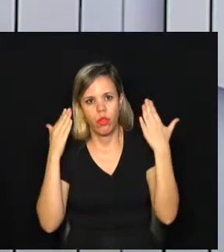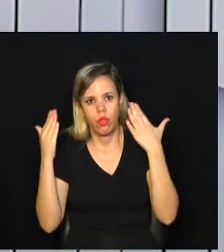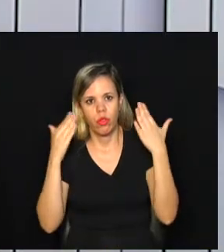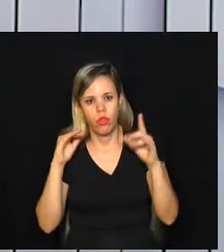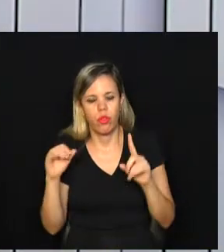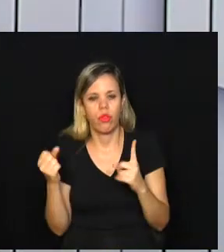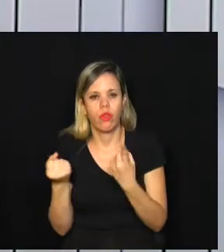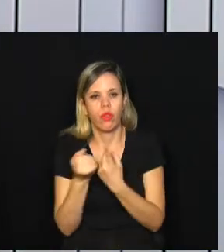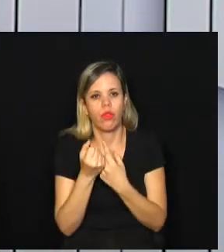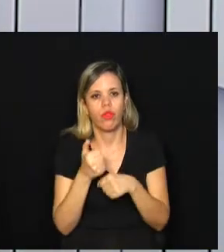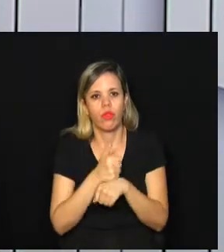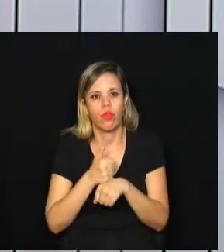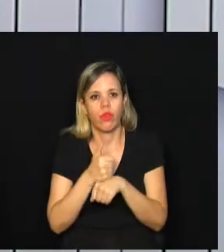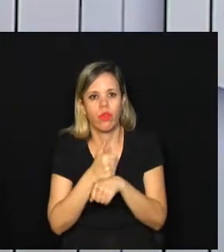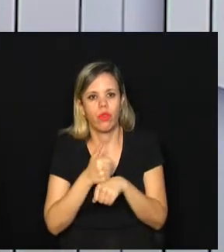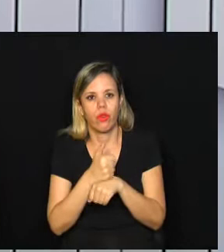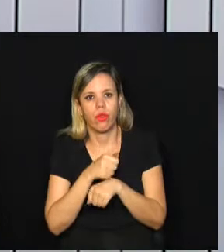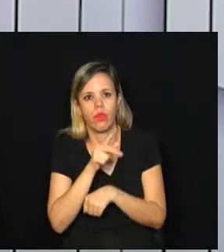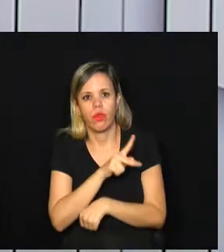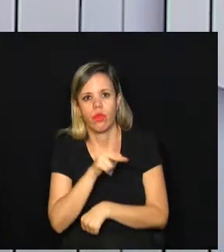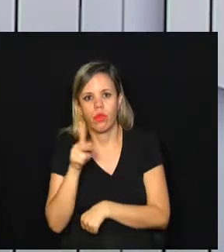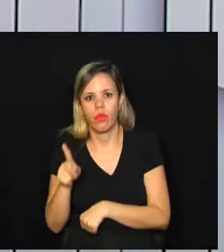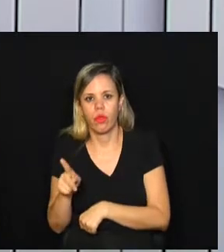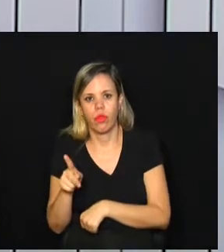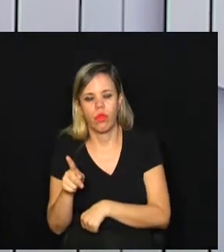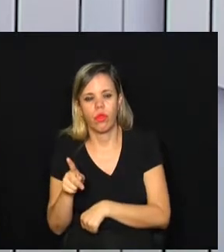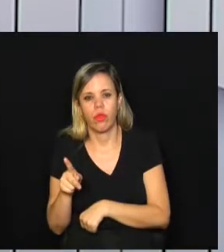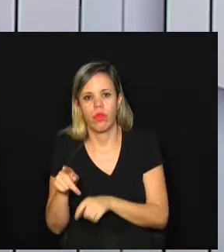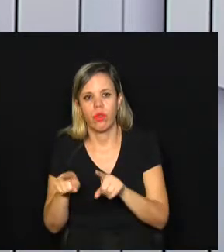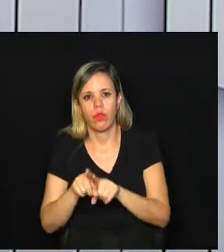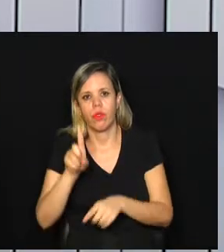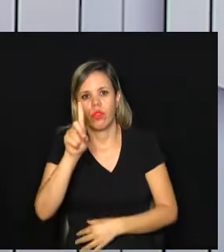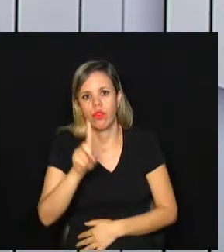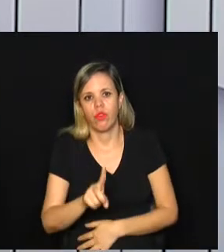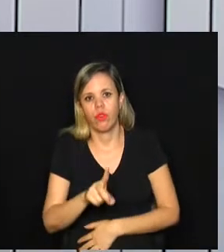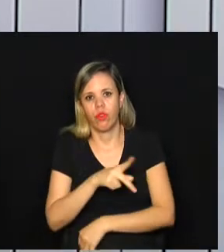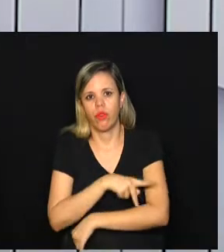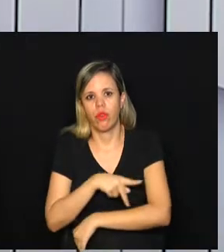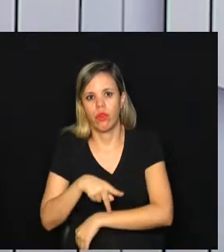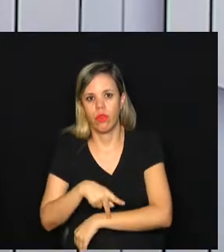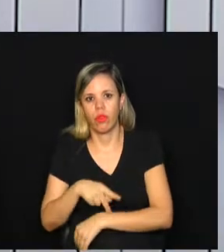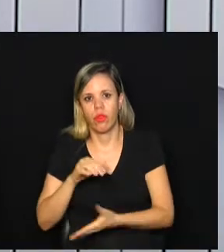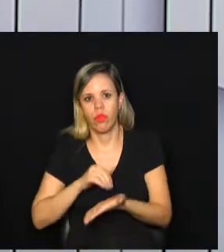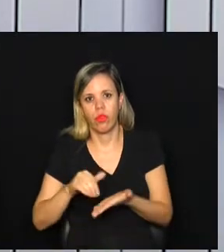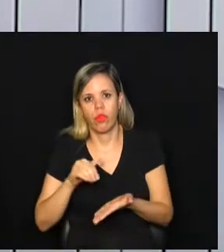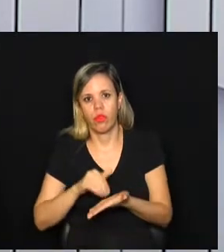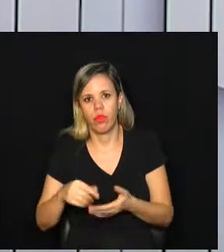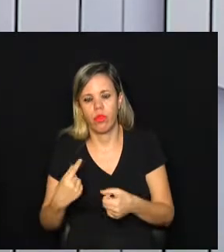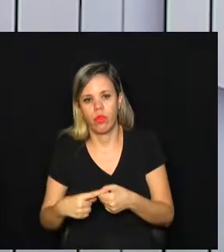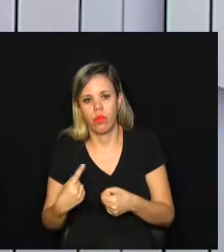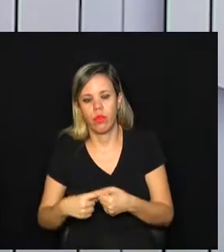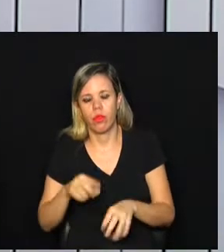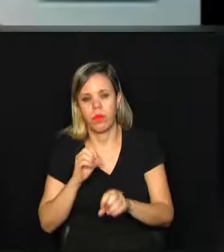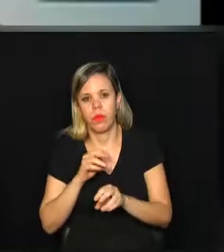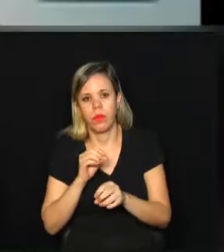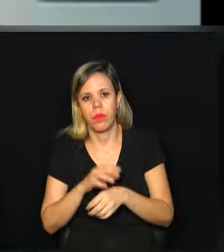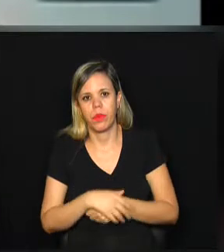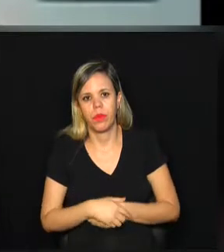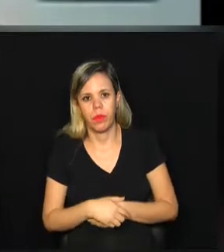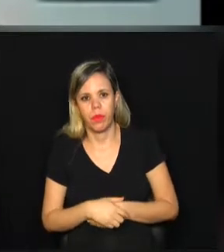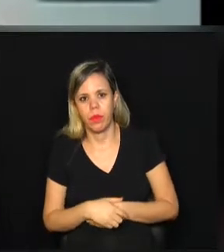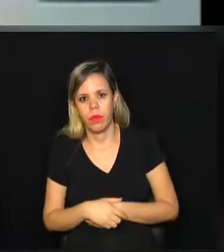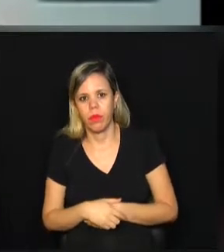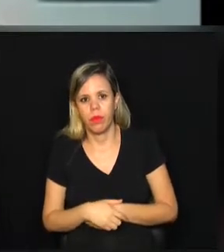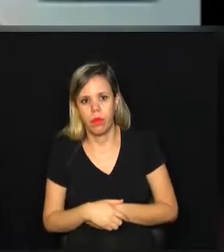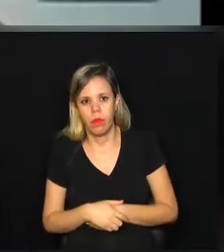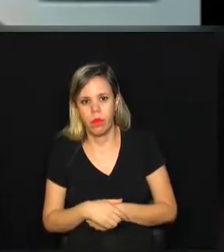assistentes sociais, professores, além do diretor pedagógico da Secretaria Municipal de Educação. Mas